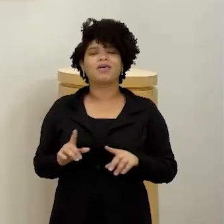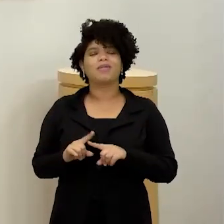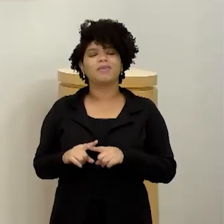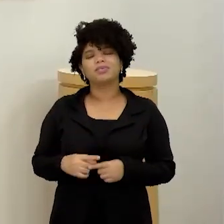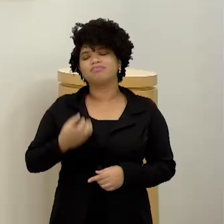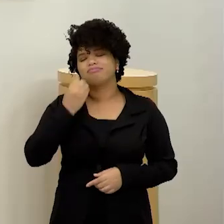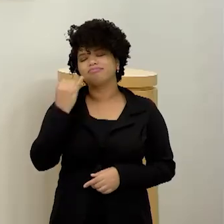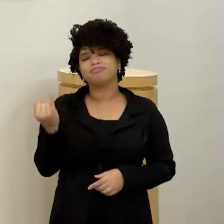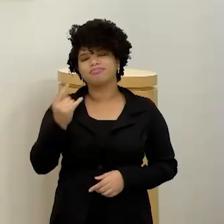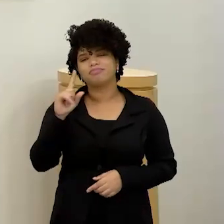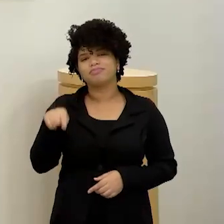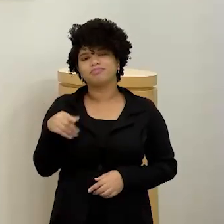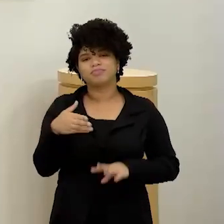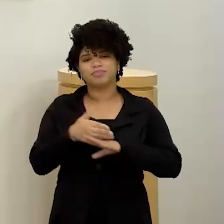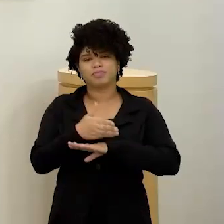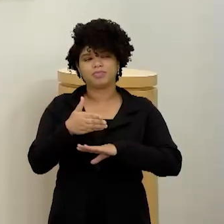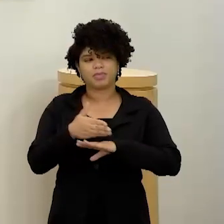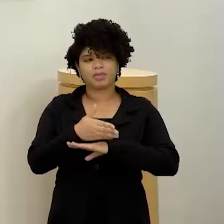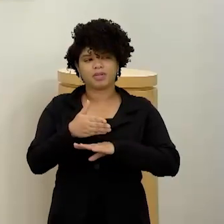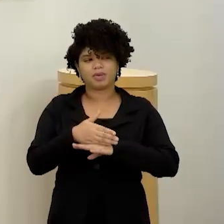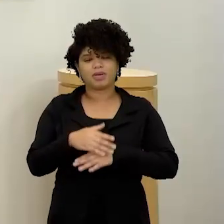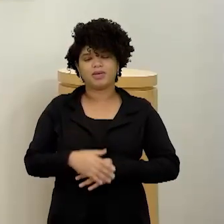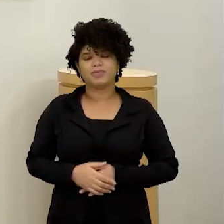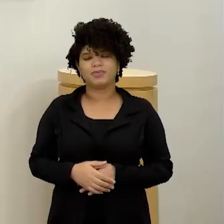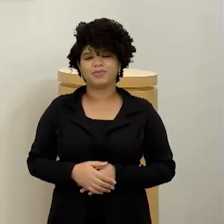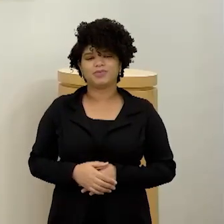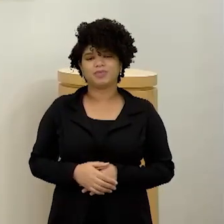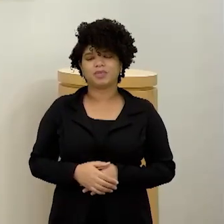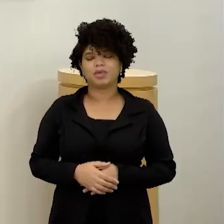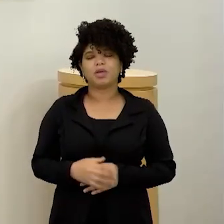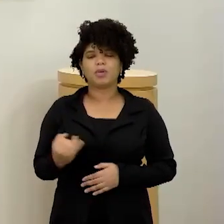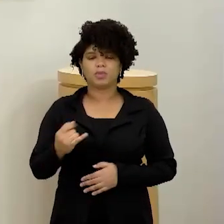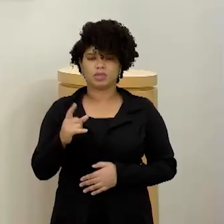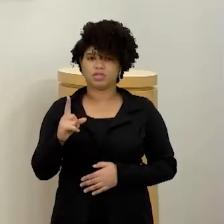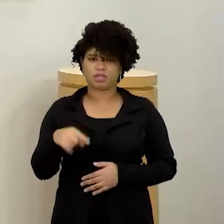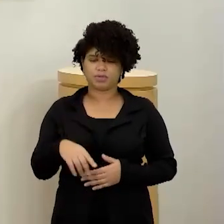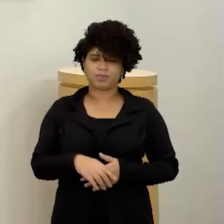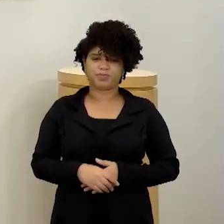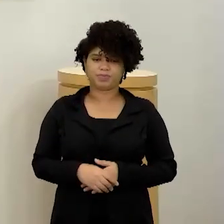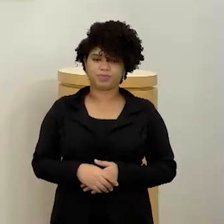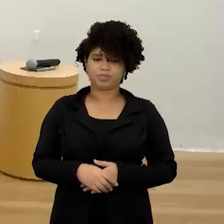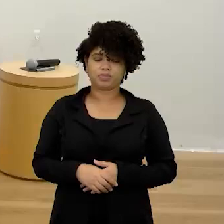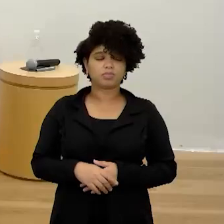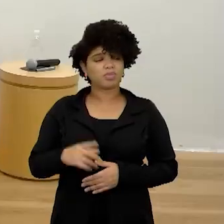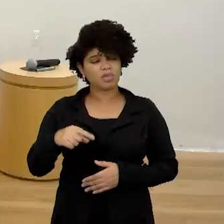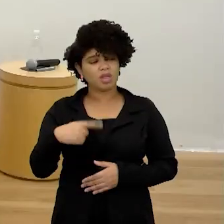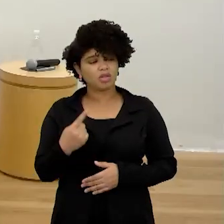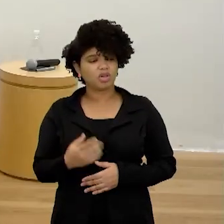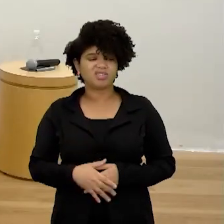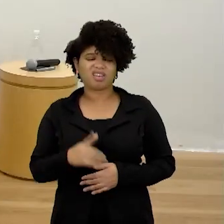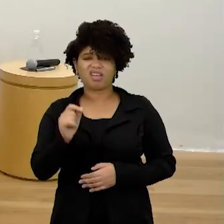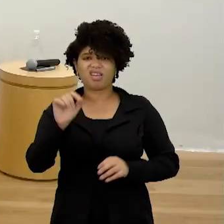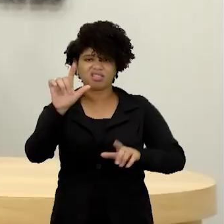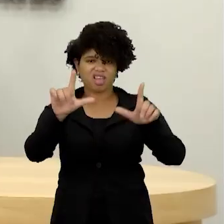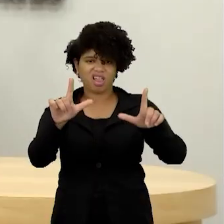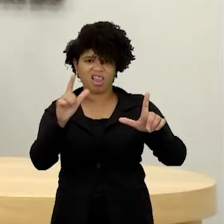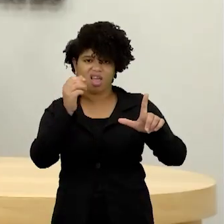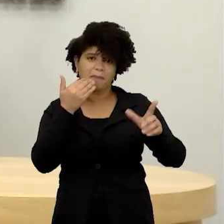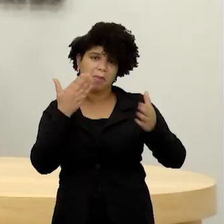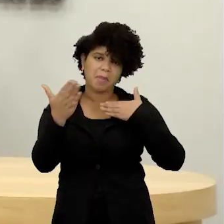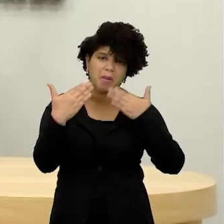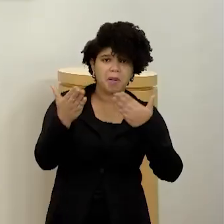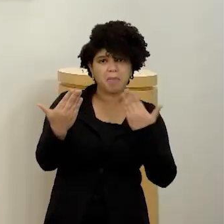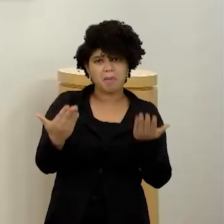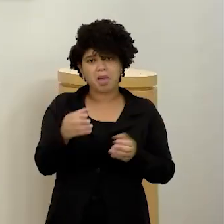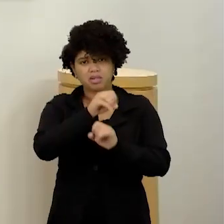a sua interação, a conexão que vocês estabelecem com a gente é fundamental. Giba, a gente não dá aula para monitor, não é isso, Giba? A gente